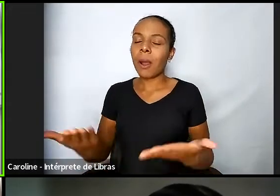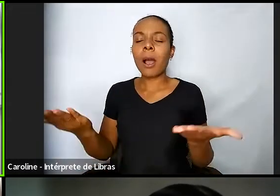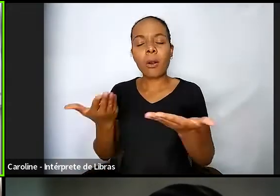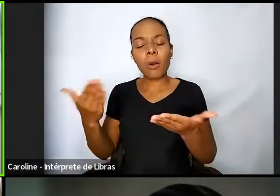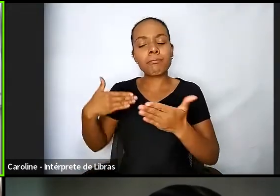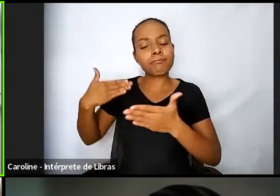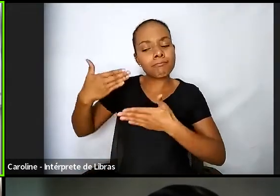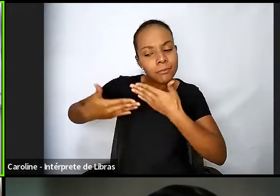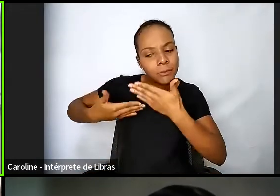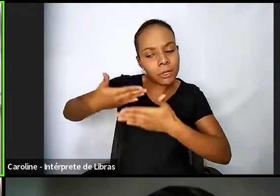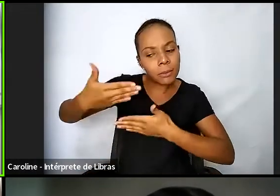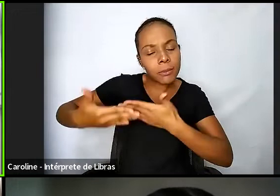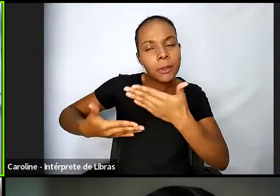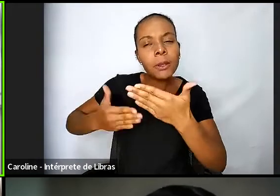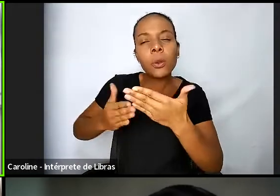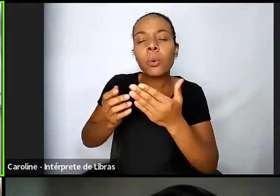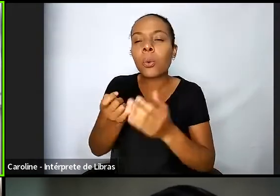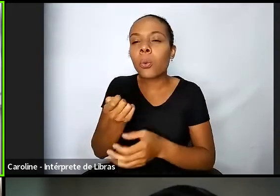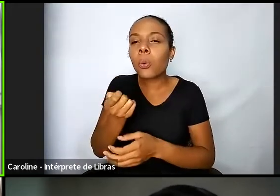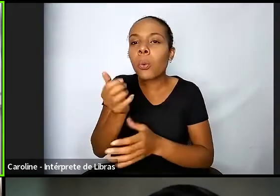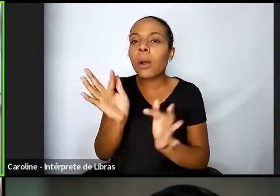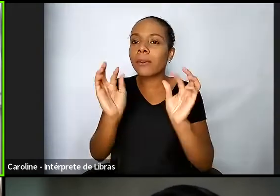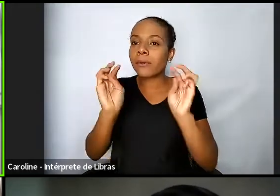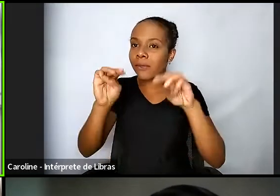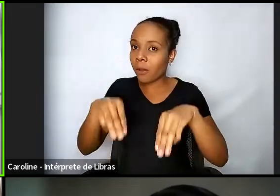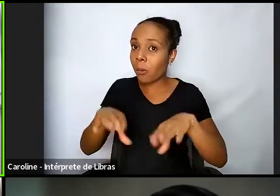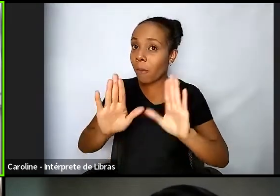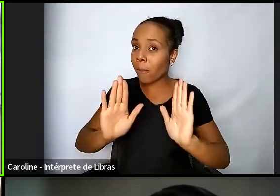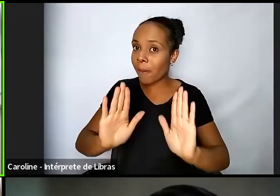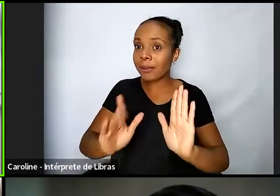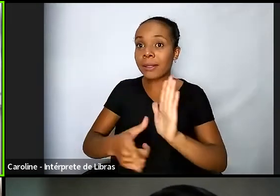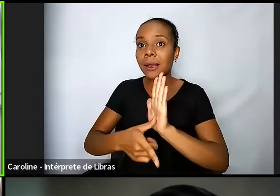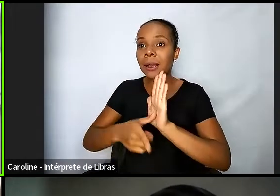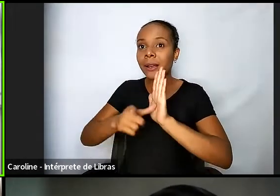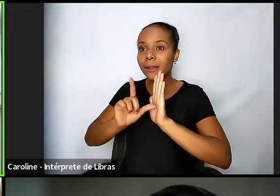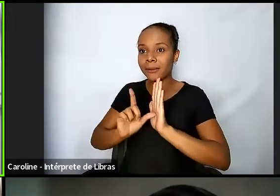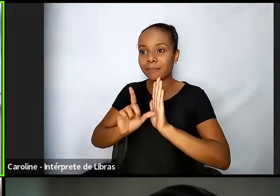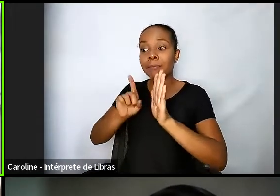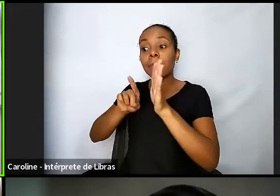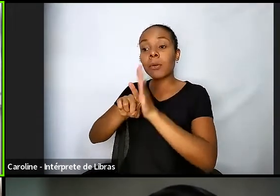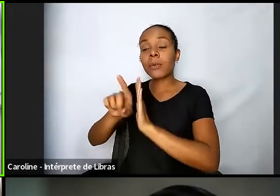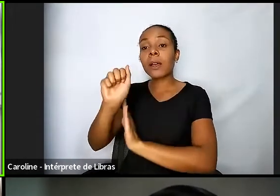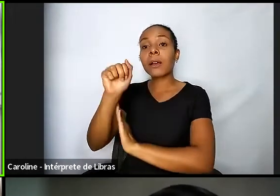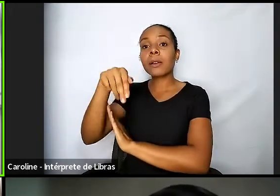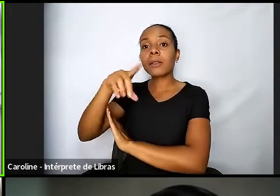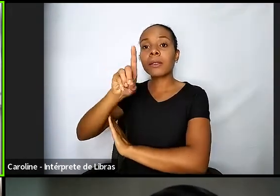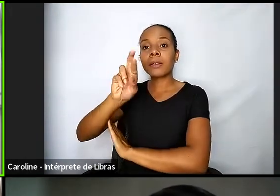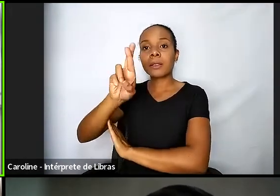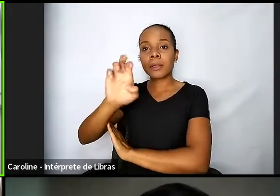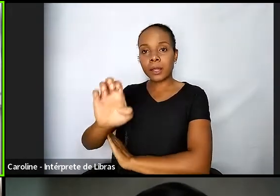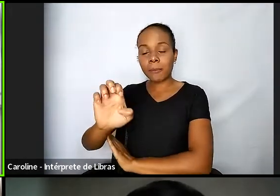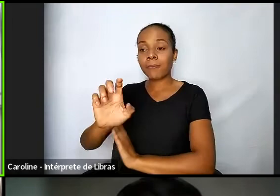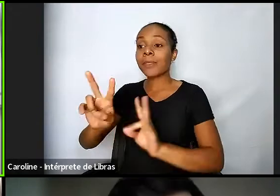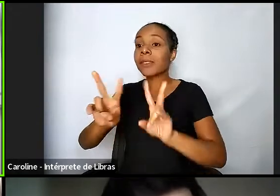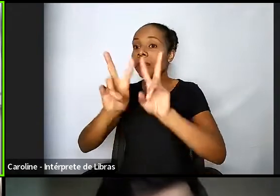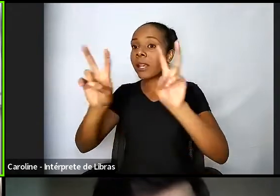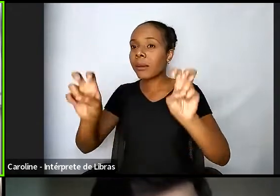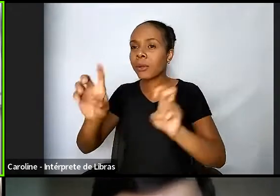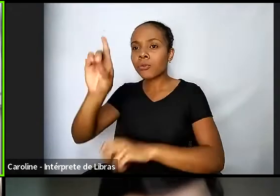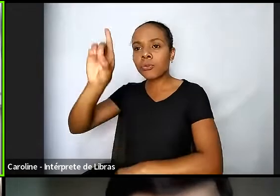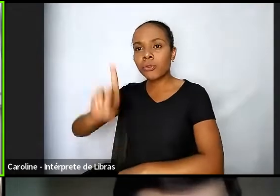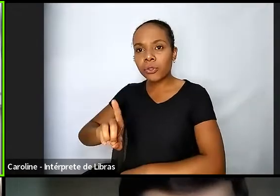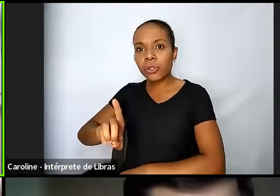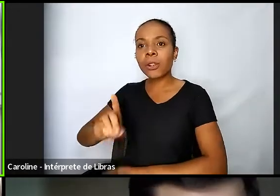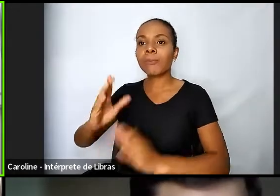não posso deixar de perguntar para o André sobre o direito à moradia que é o principal pilar